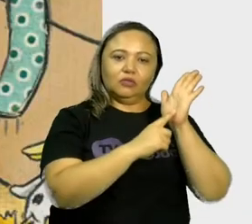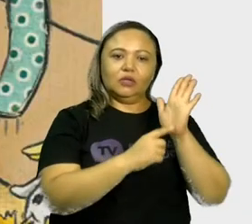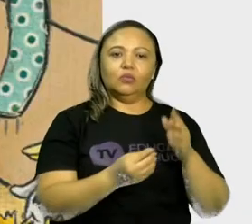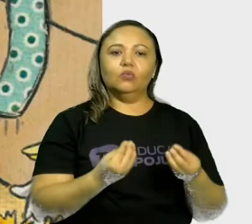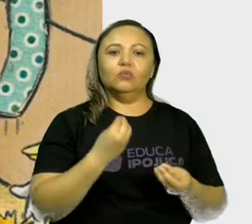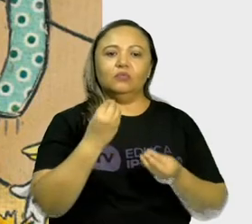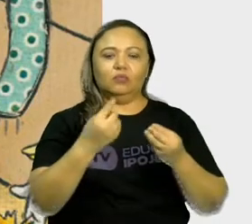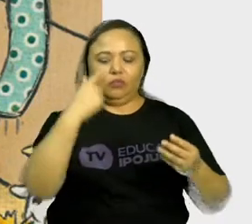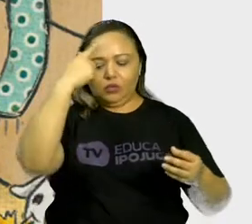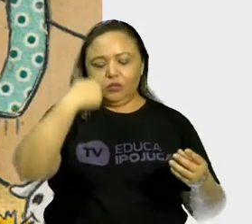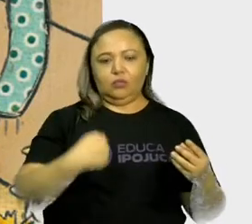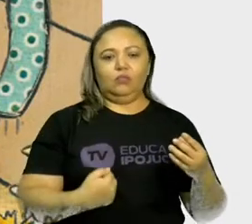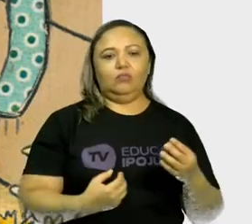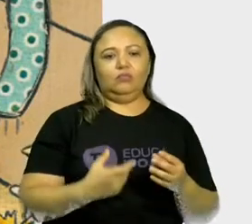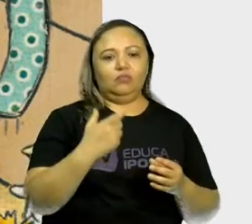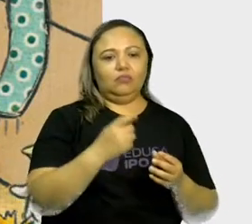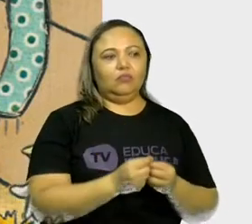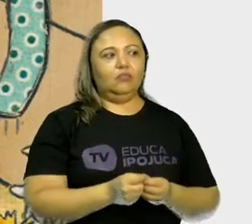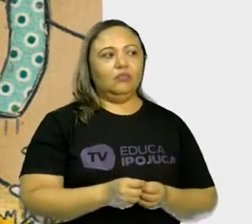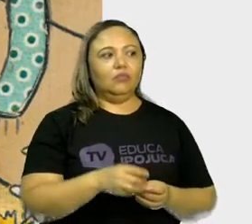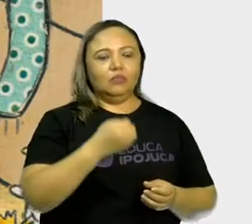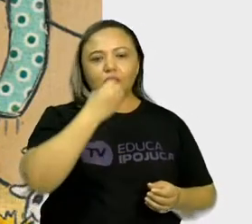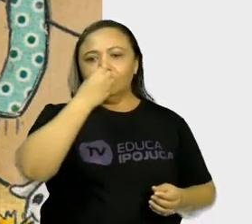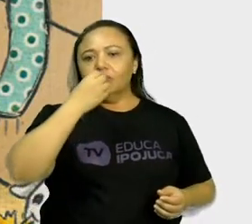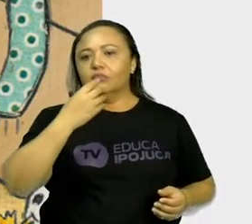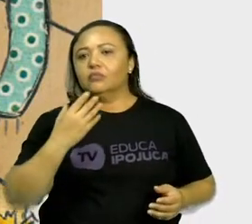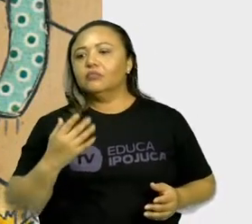mostrar. Olha